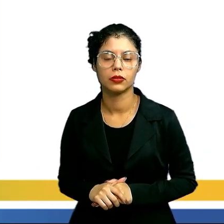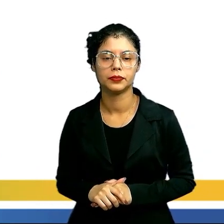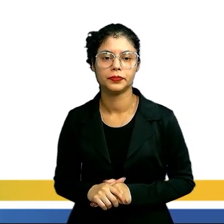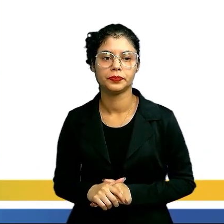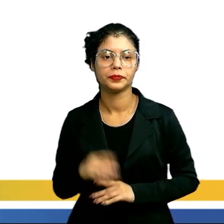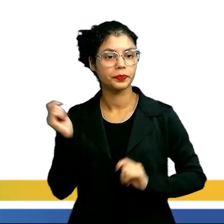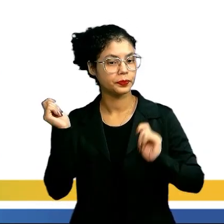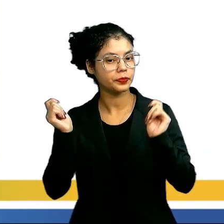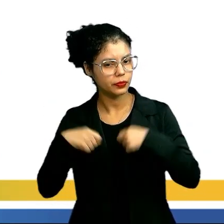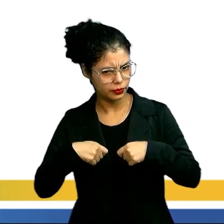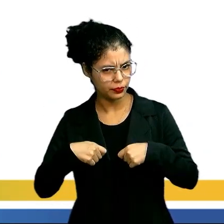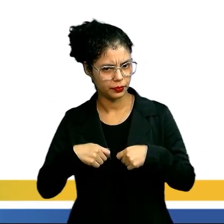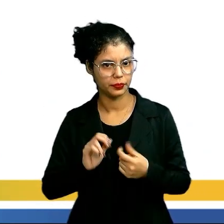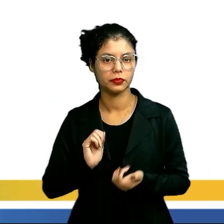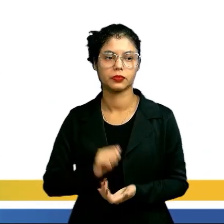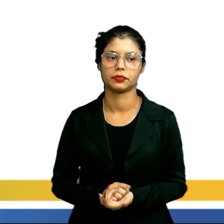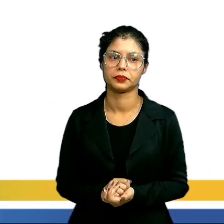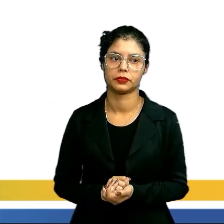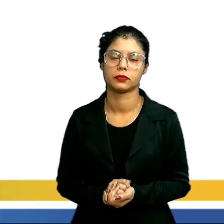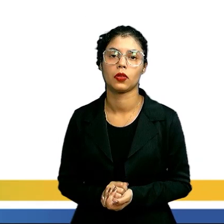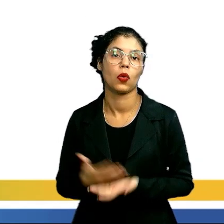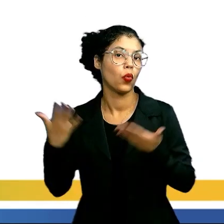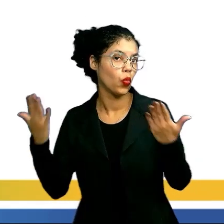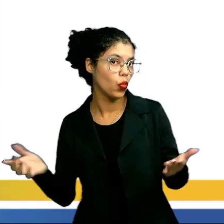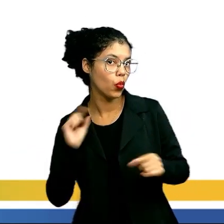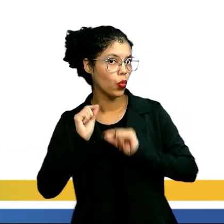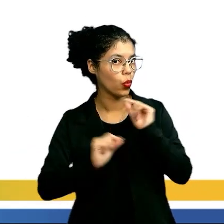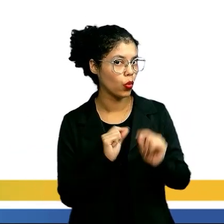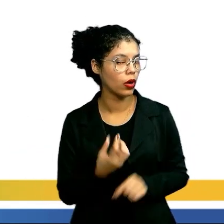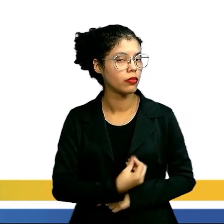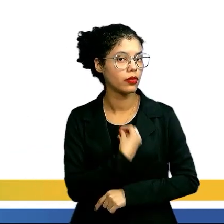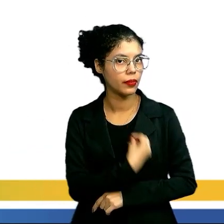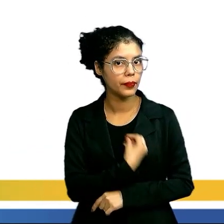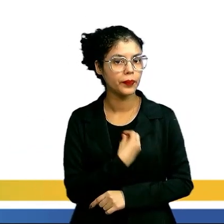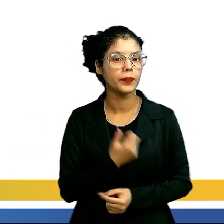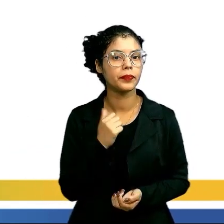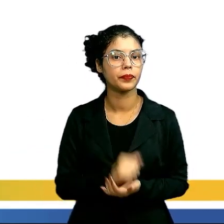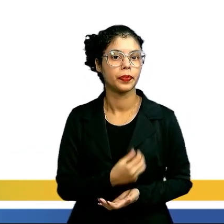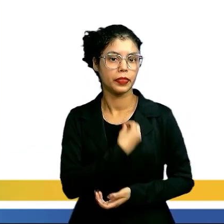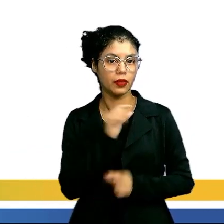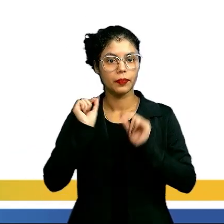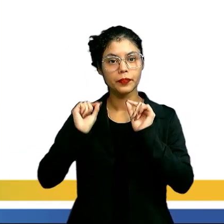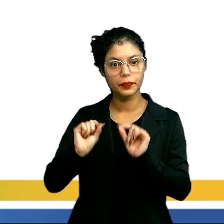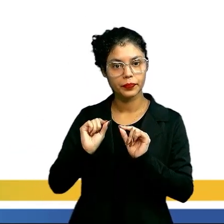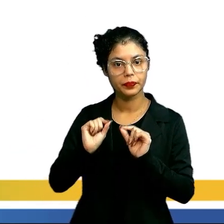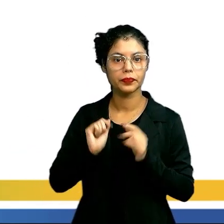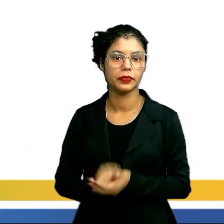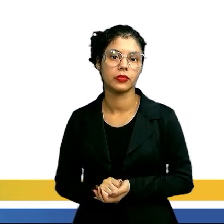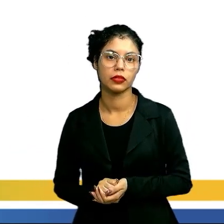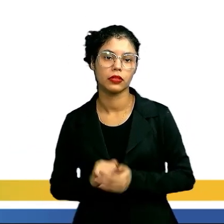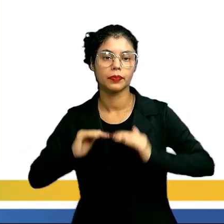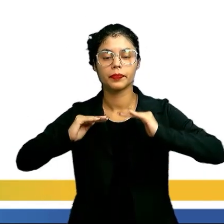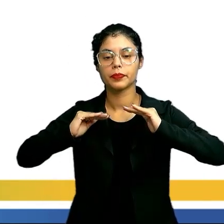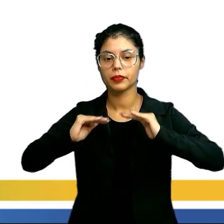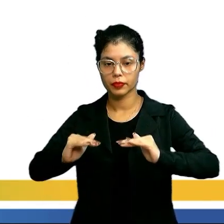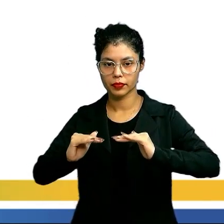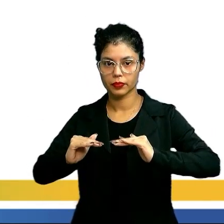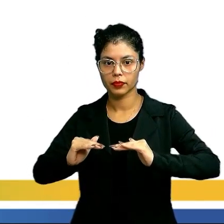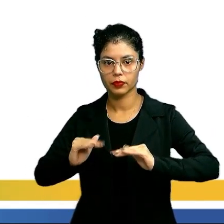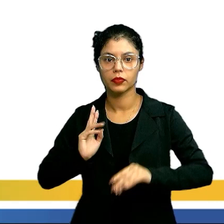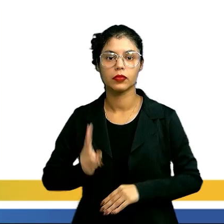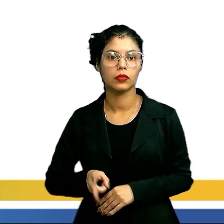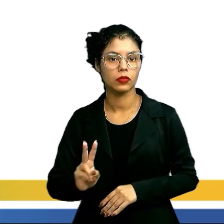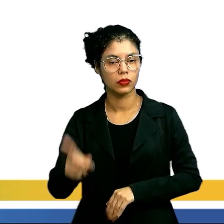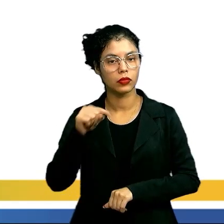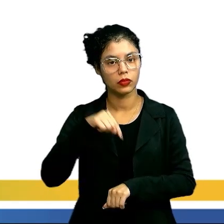essência possível. Então, o que é viver? Viver é isto. É ficar se